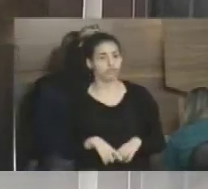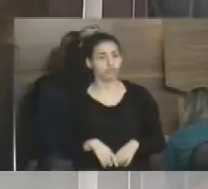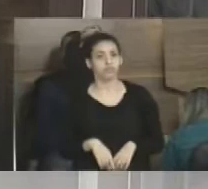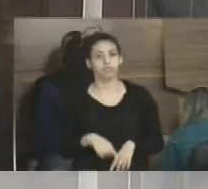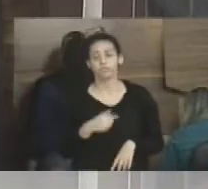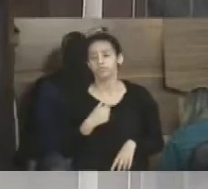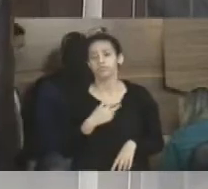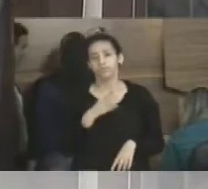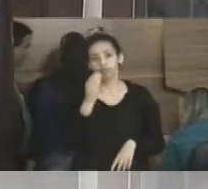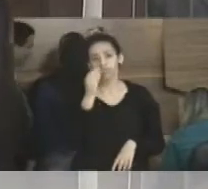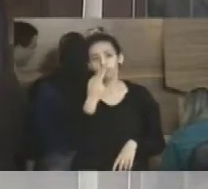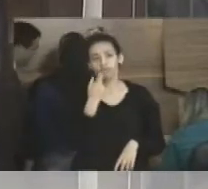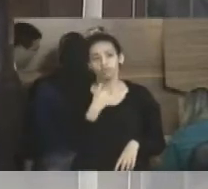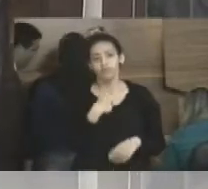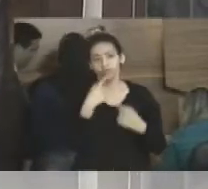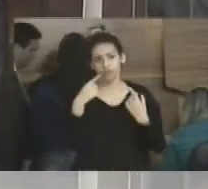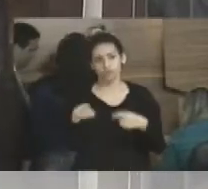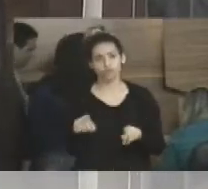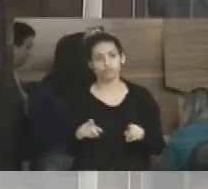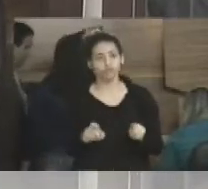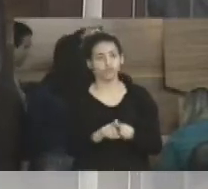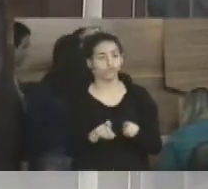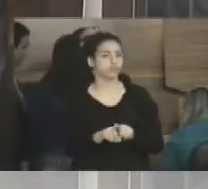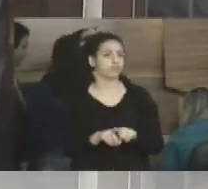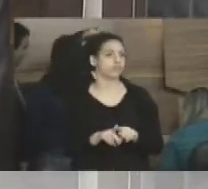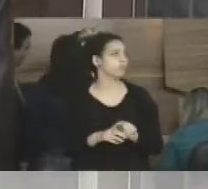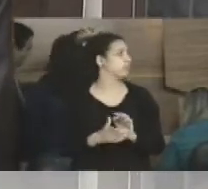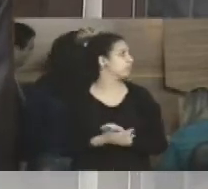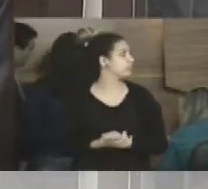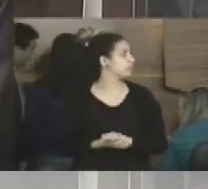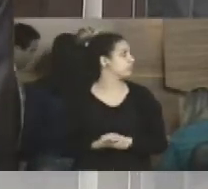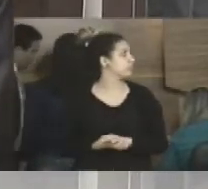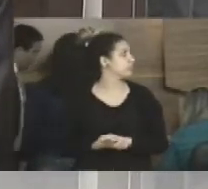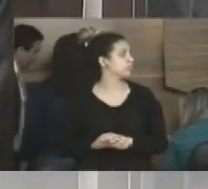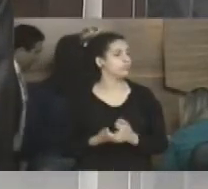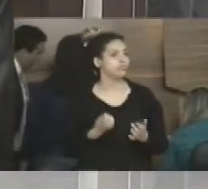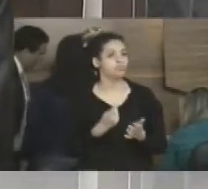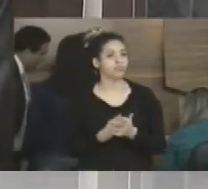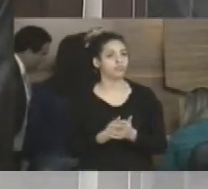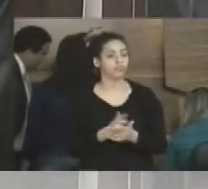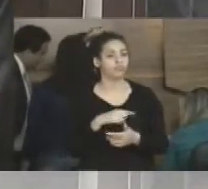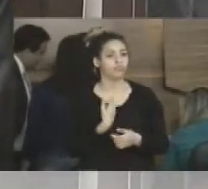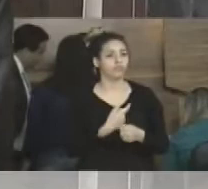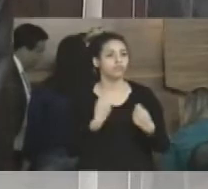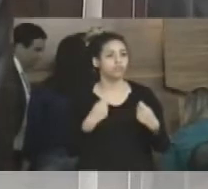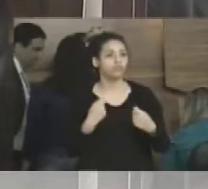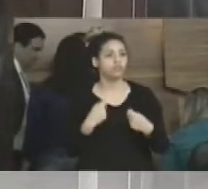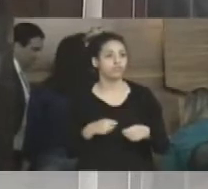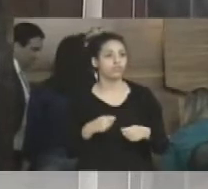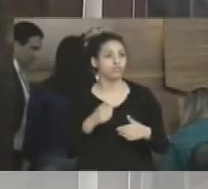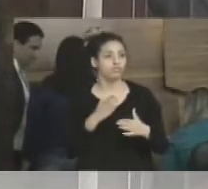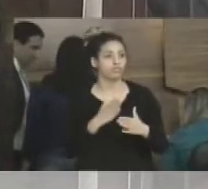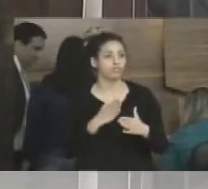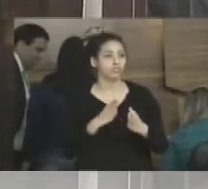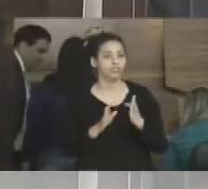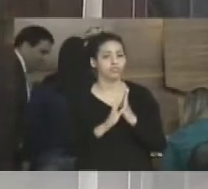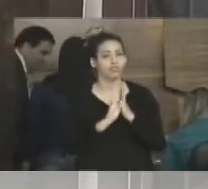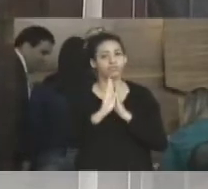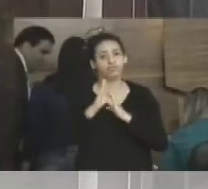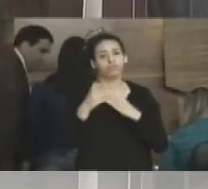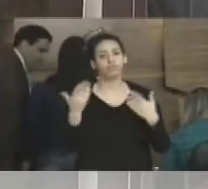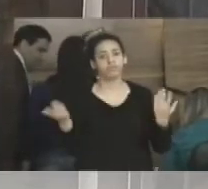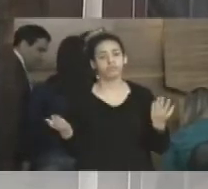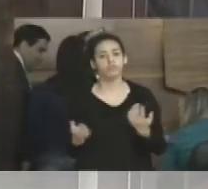Então, eu sou contra, sou contra também, mas vou fazer o quê? Até para pagar nós temos que entrar em fila, mas fazer o quê?